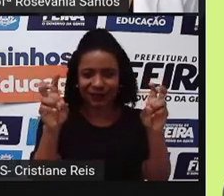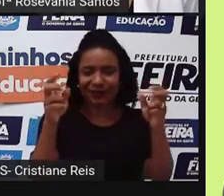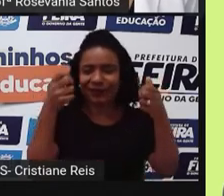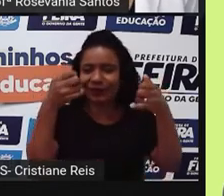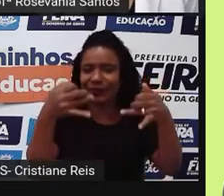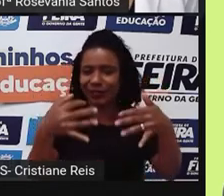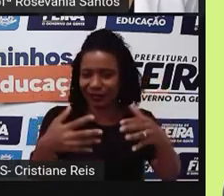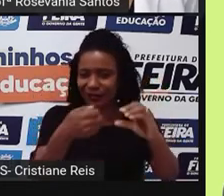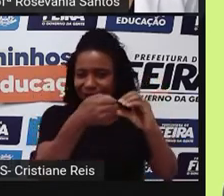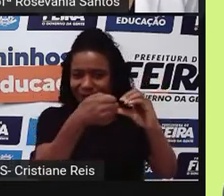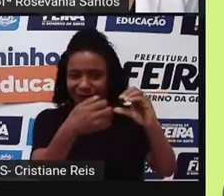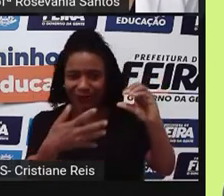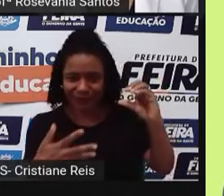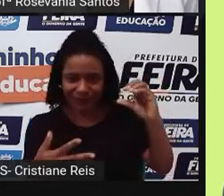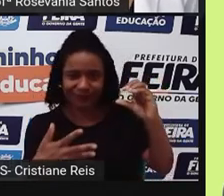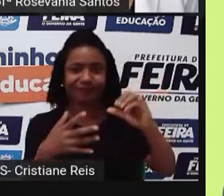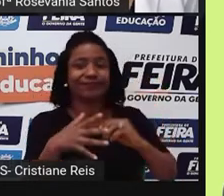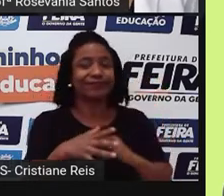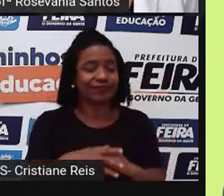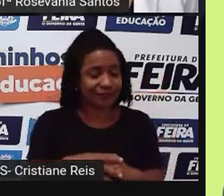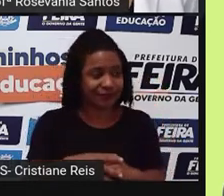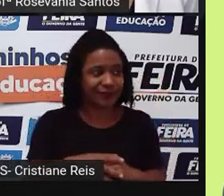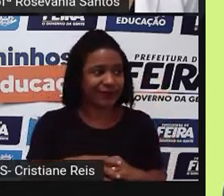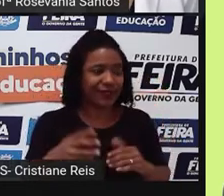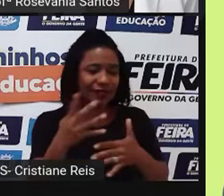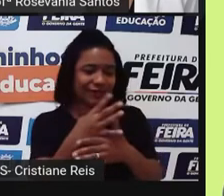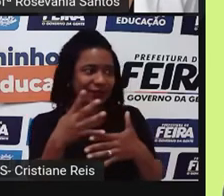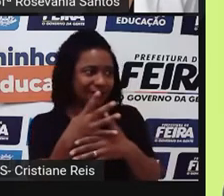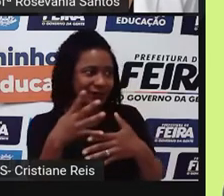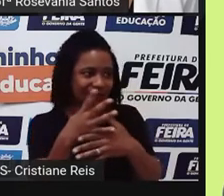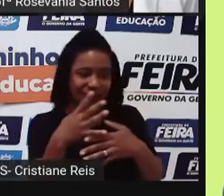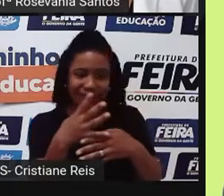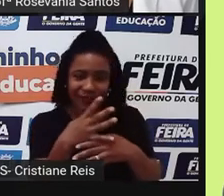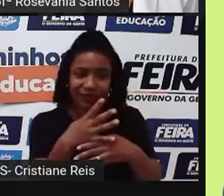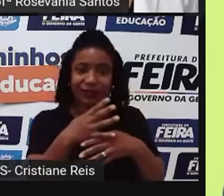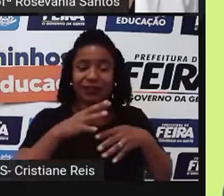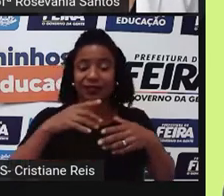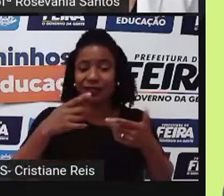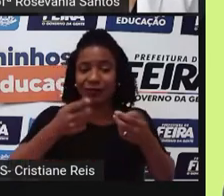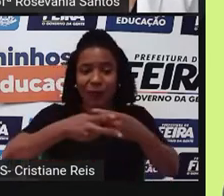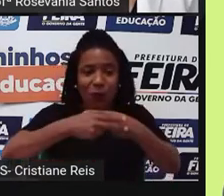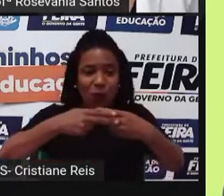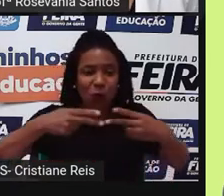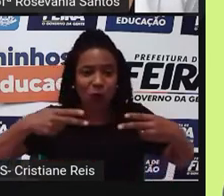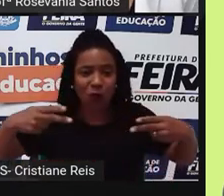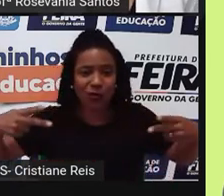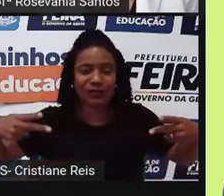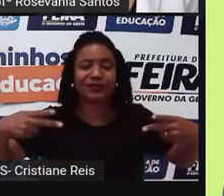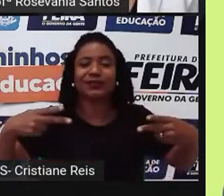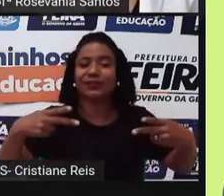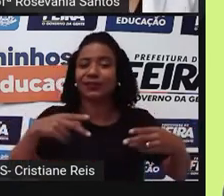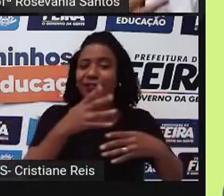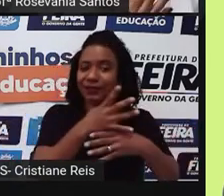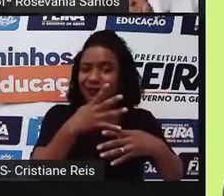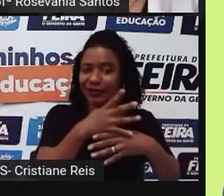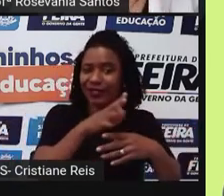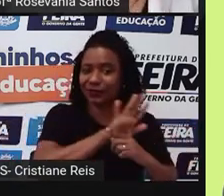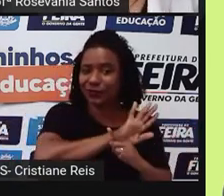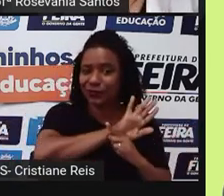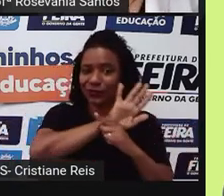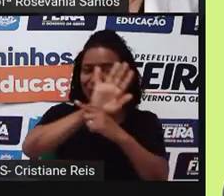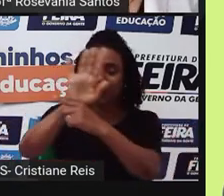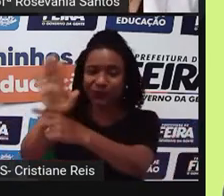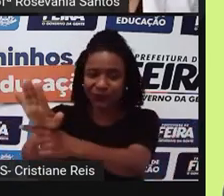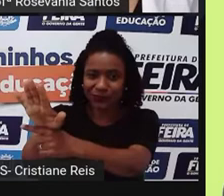coloquei. As cidades oferecem diversos produtos para o campo. Ah, então, para que eu tenha atividade